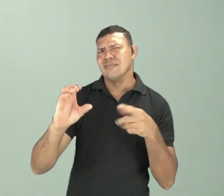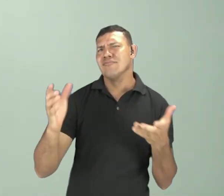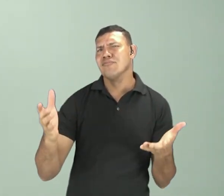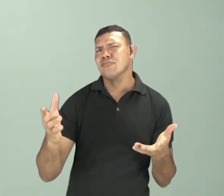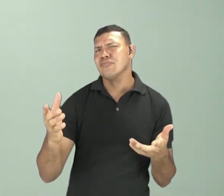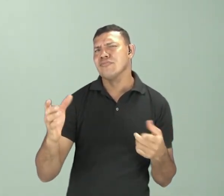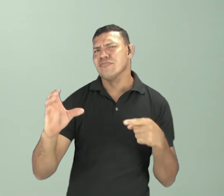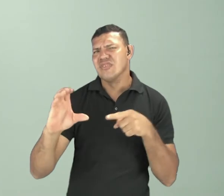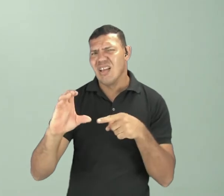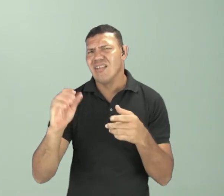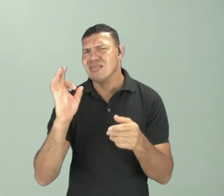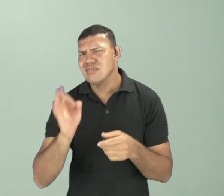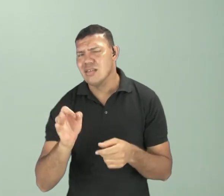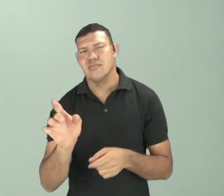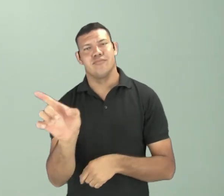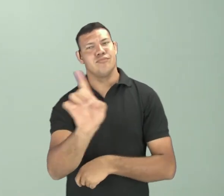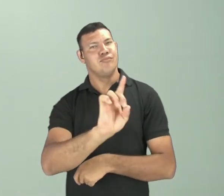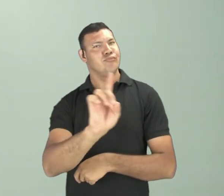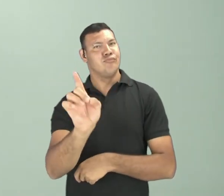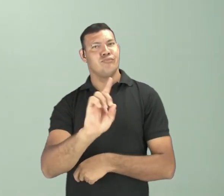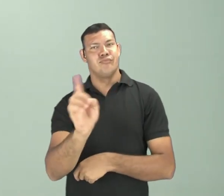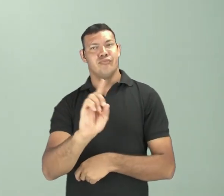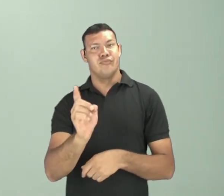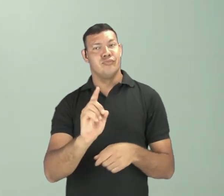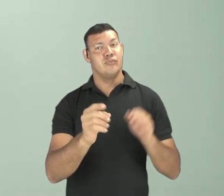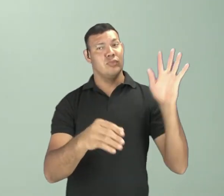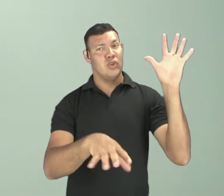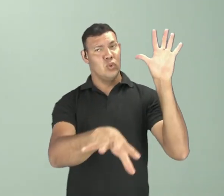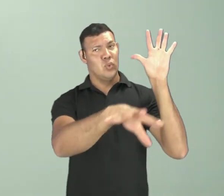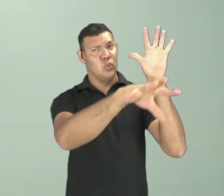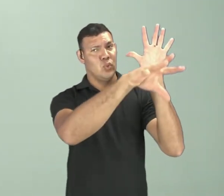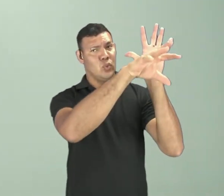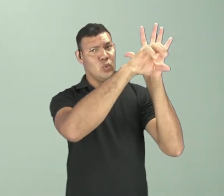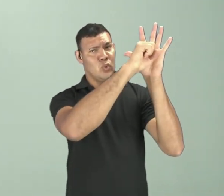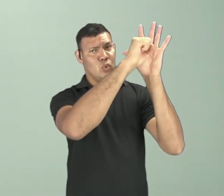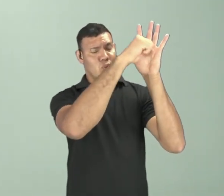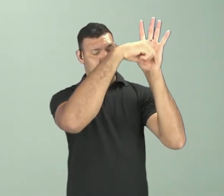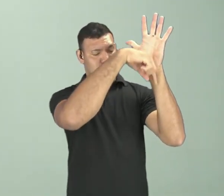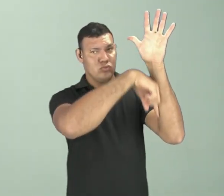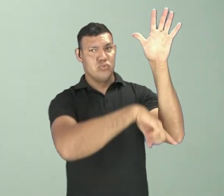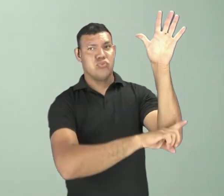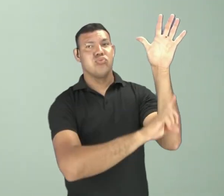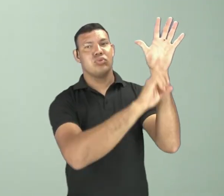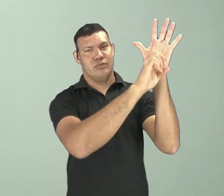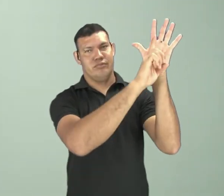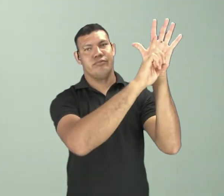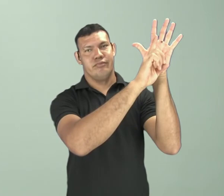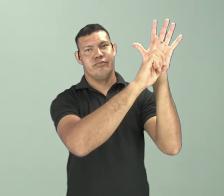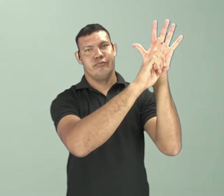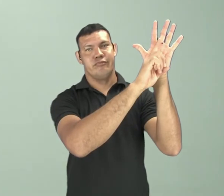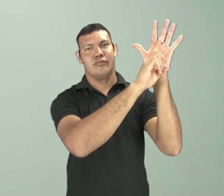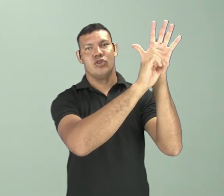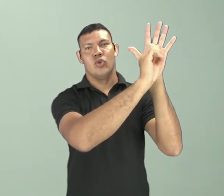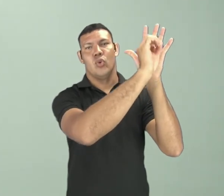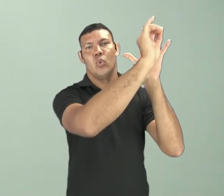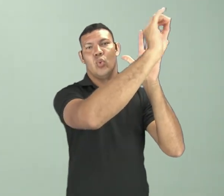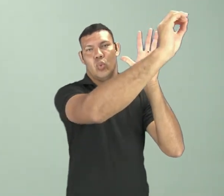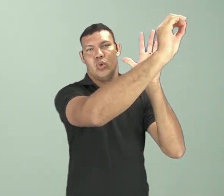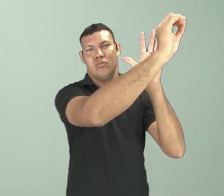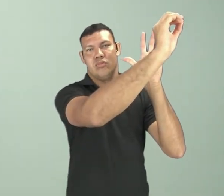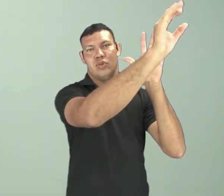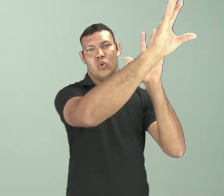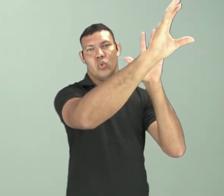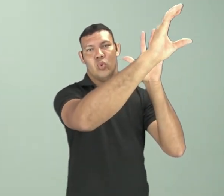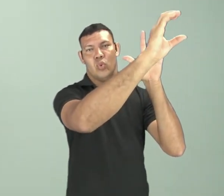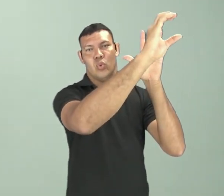mencionado para vocês que, no processo da fotossíntese, nós temos a geração do oxigênio. E, no processo da